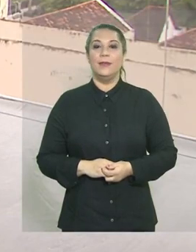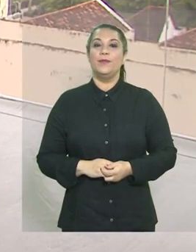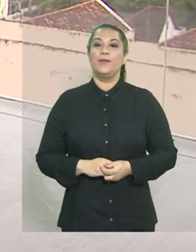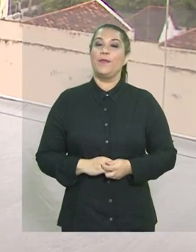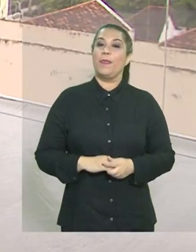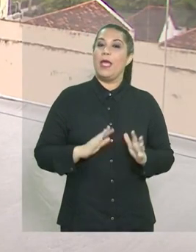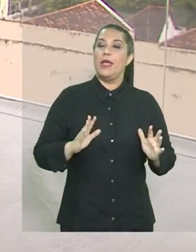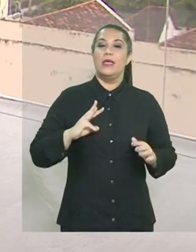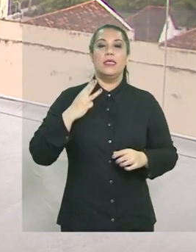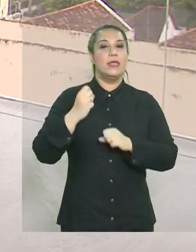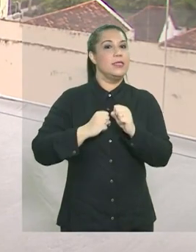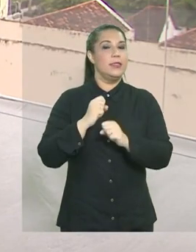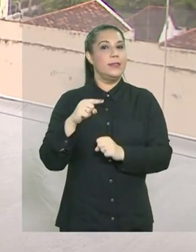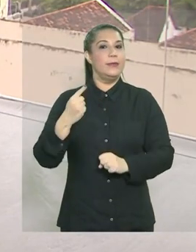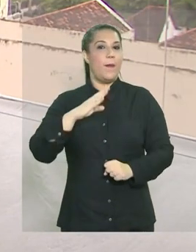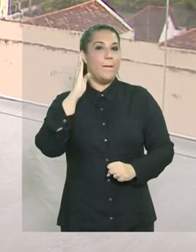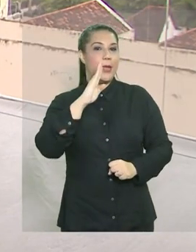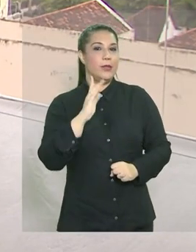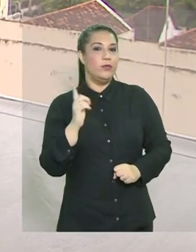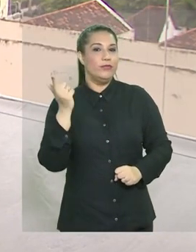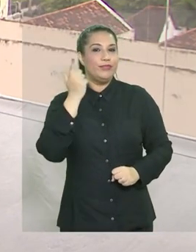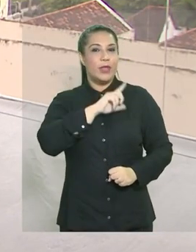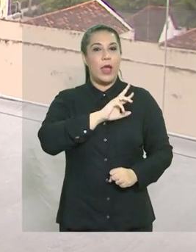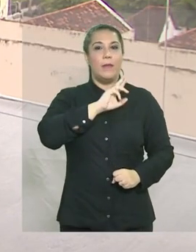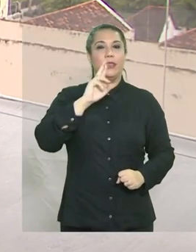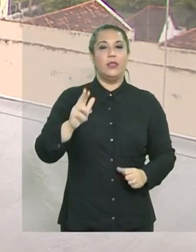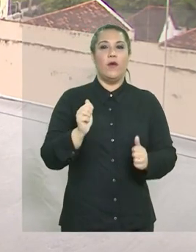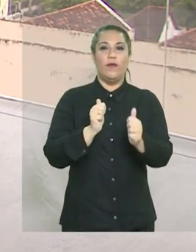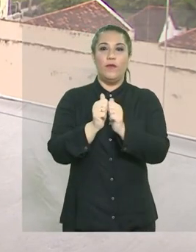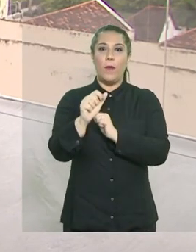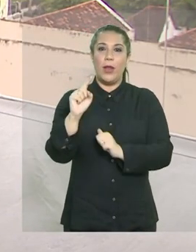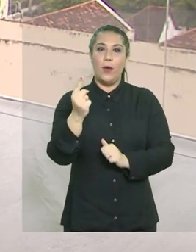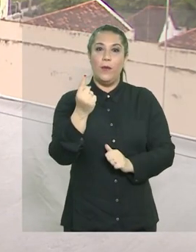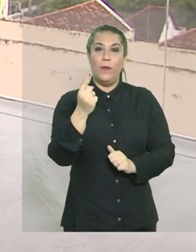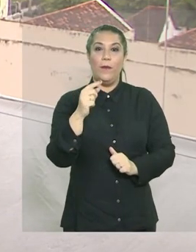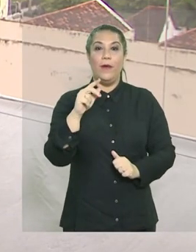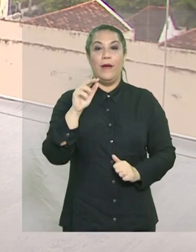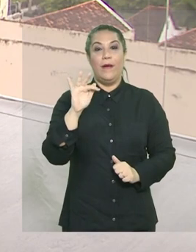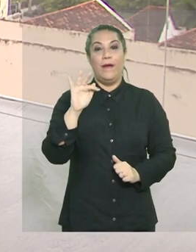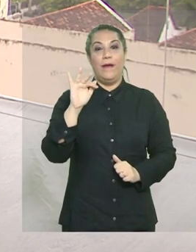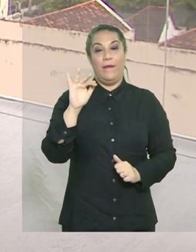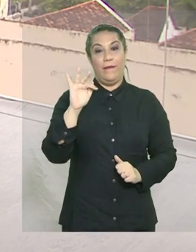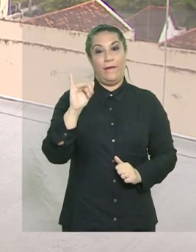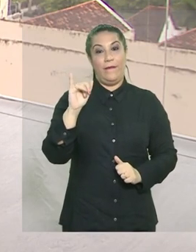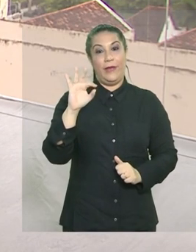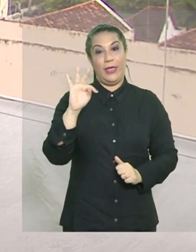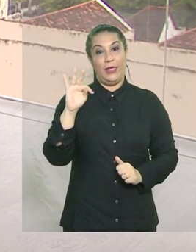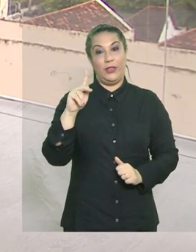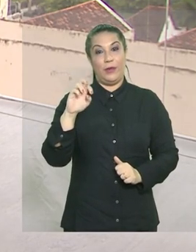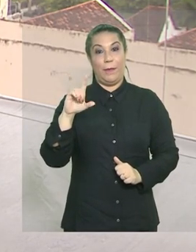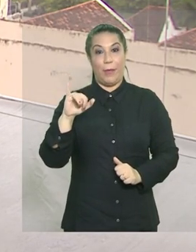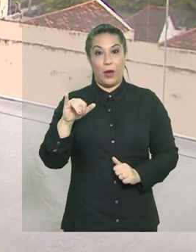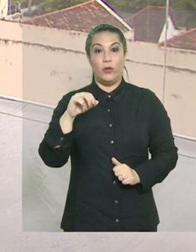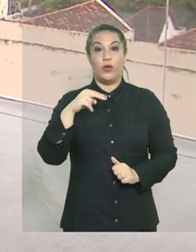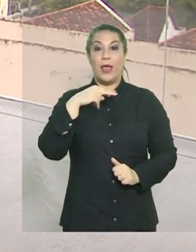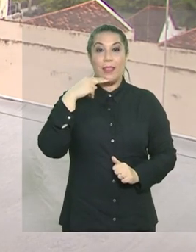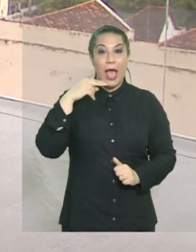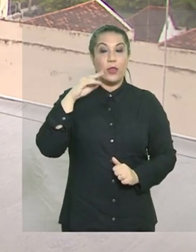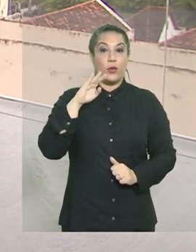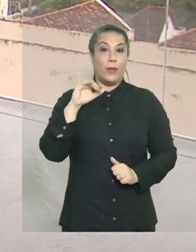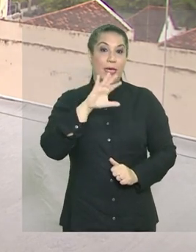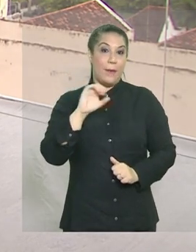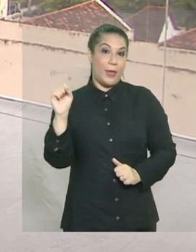E depois de três anos, o Brasil voltou a ter um representante na Fórmula 1. Pietro Fittipaldi, neto do bicampeão Emerson